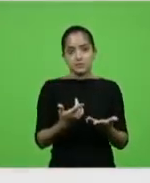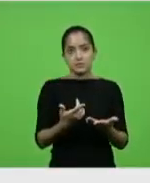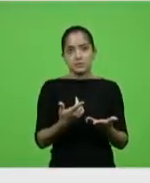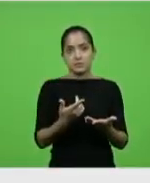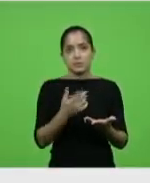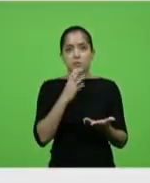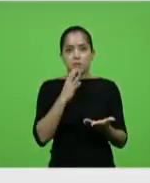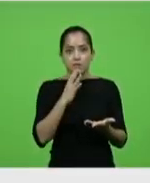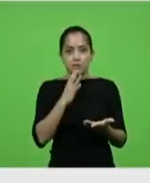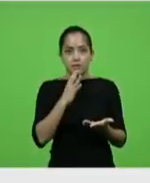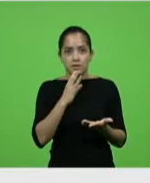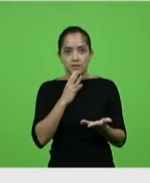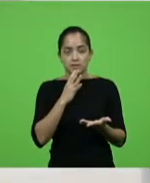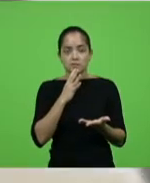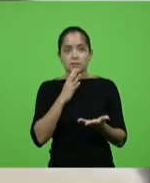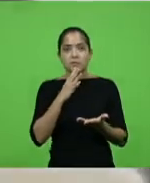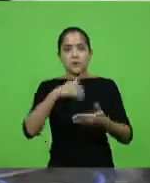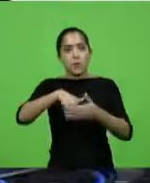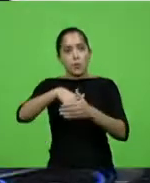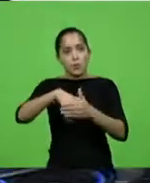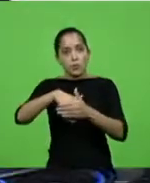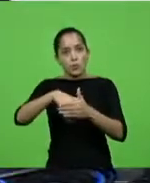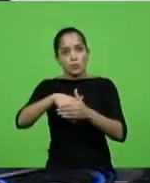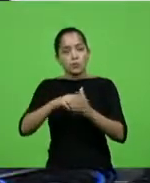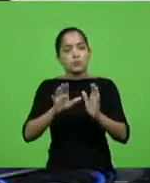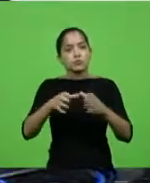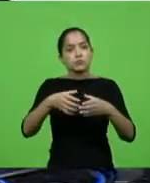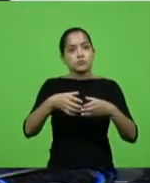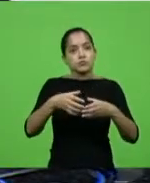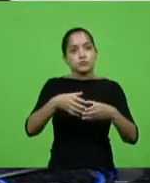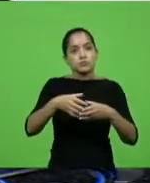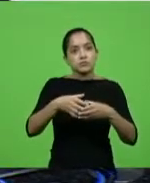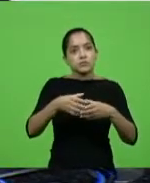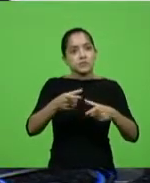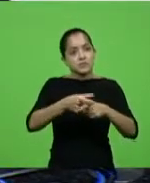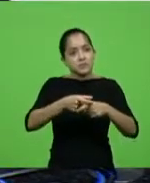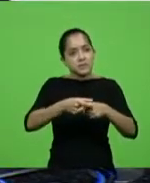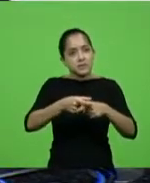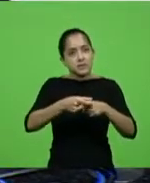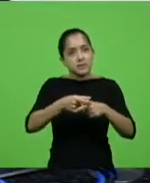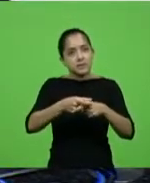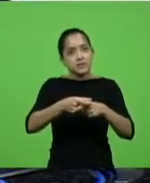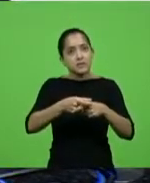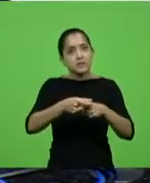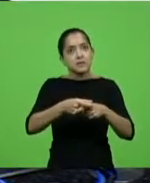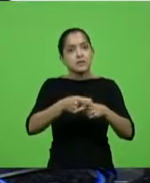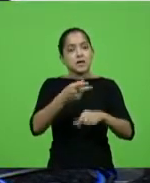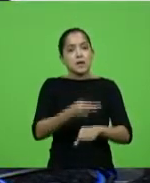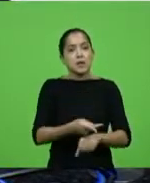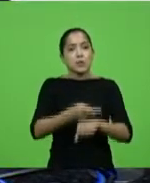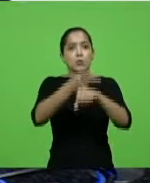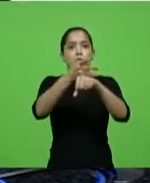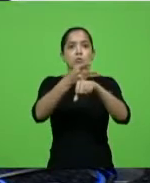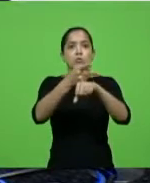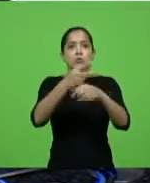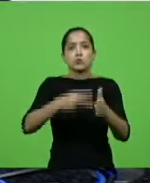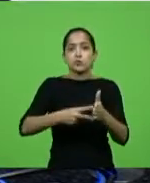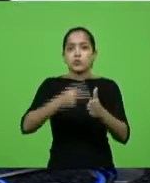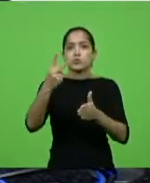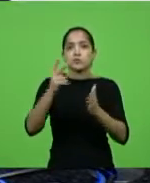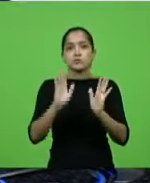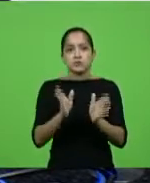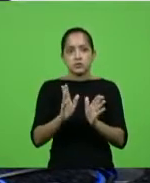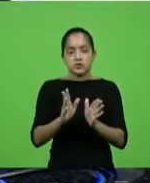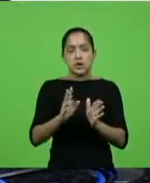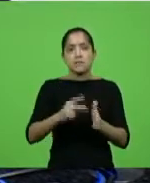clube atlético Herman Neistinger? Uma cidade tão pequena, duas vezes campeão da segunda divisão, duas vezes vice